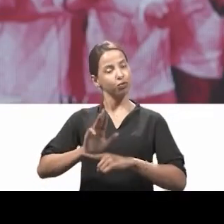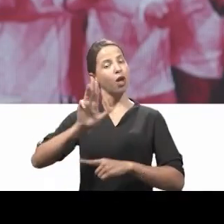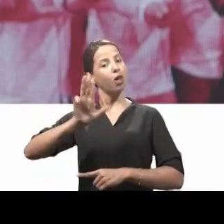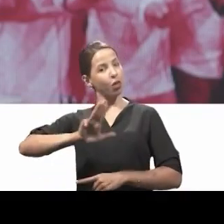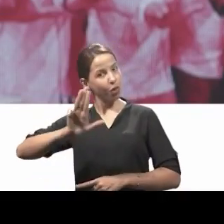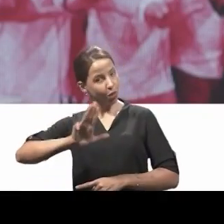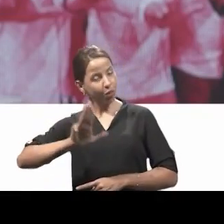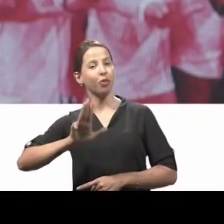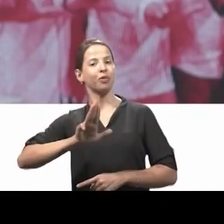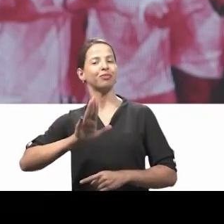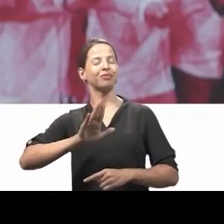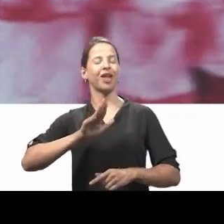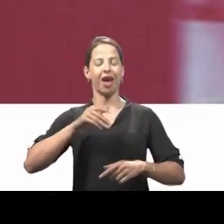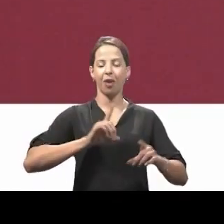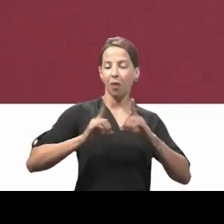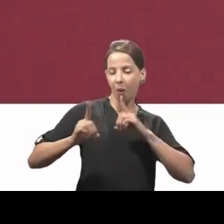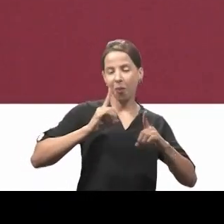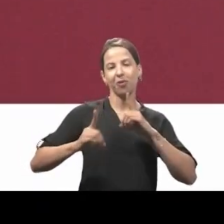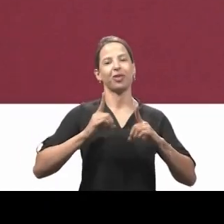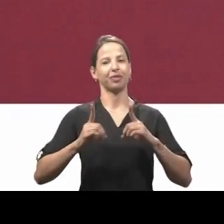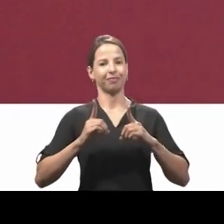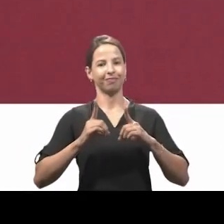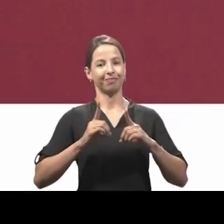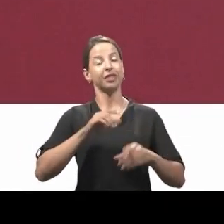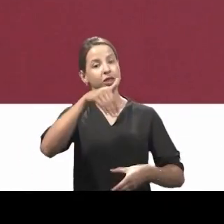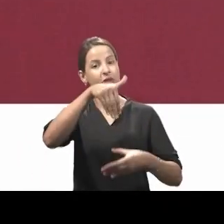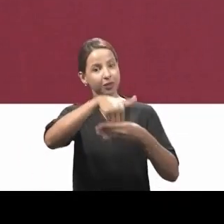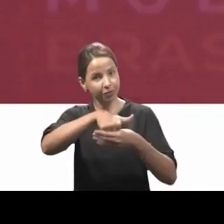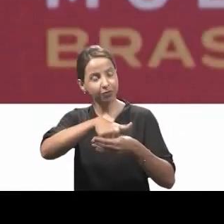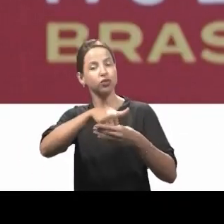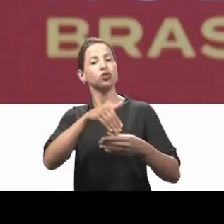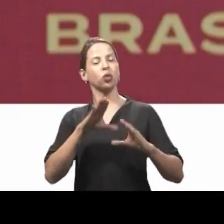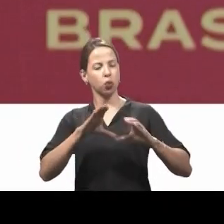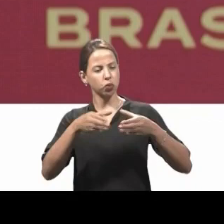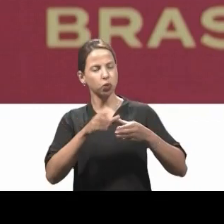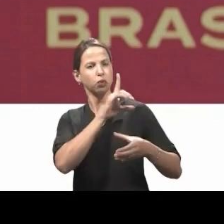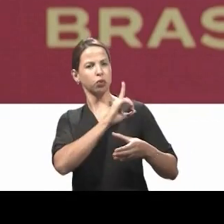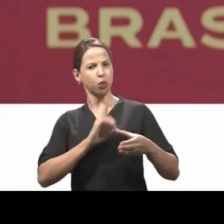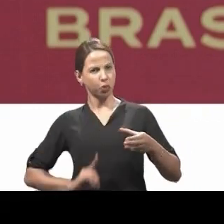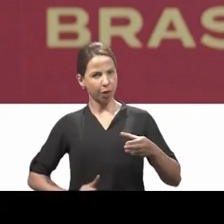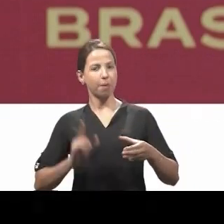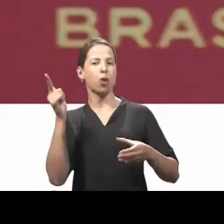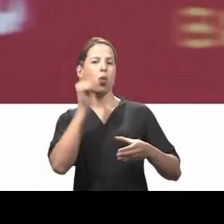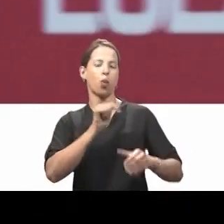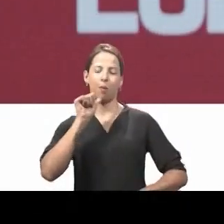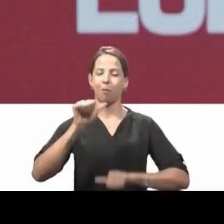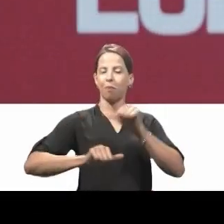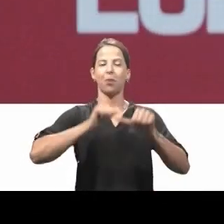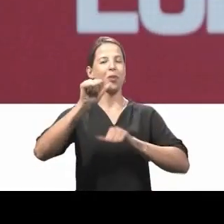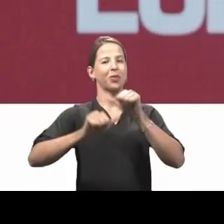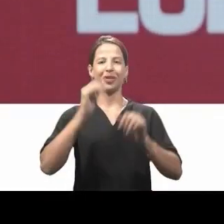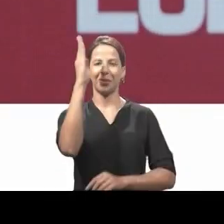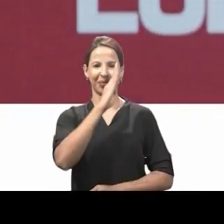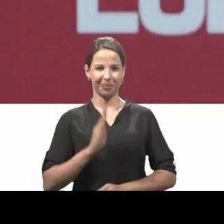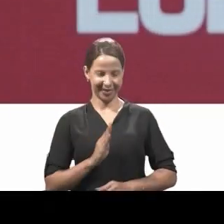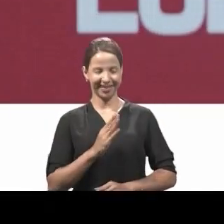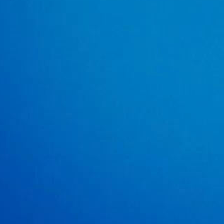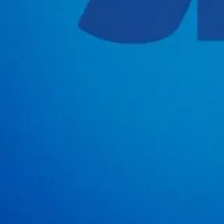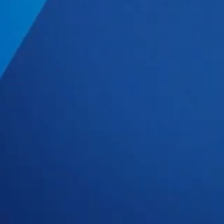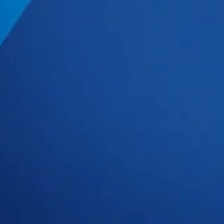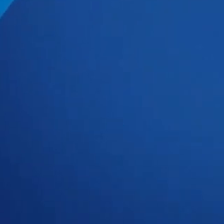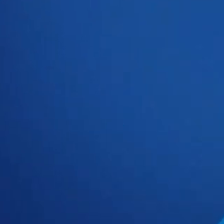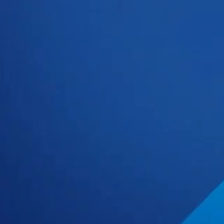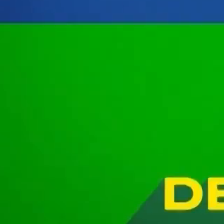tanto faz, não caia nessa. Vote no time de deputados de Lula, Jerônimo e Otto, para mudar o Brasil e a Bahia